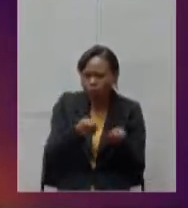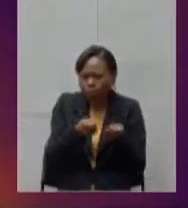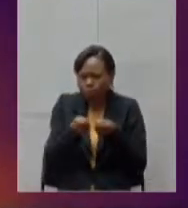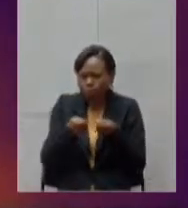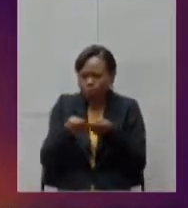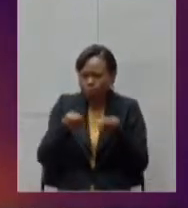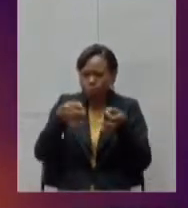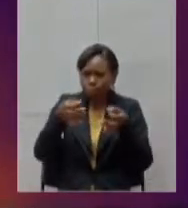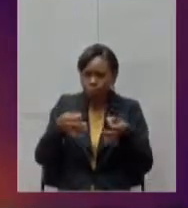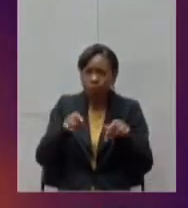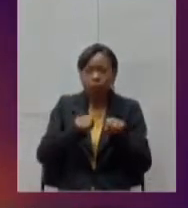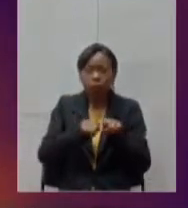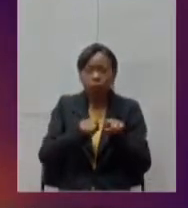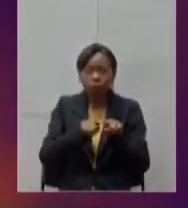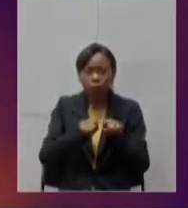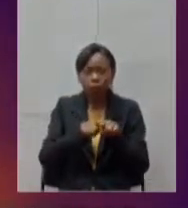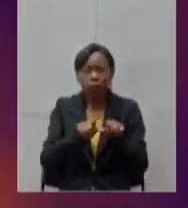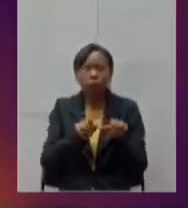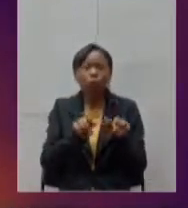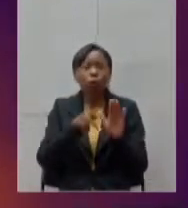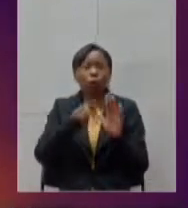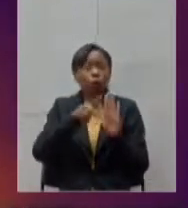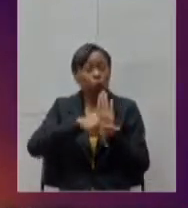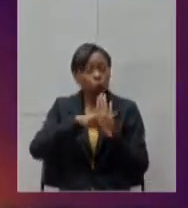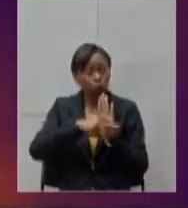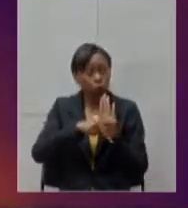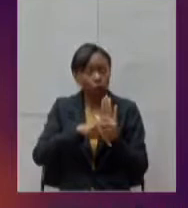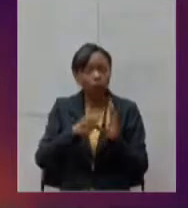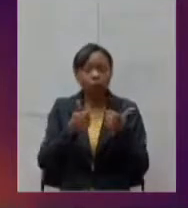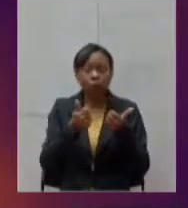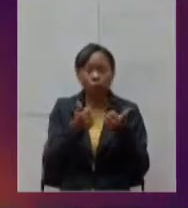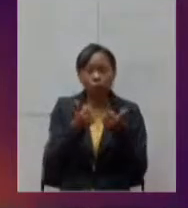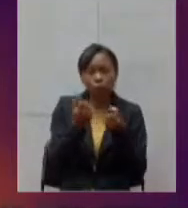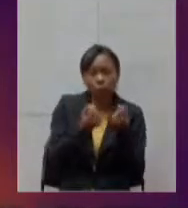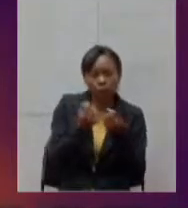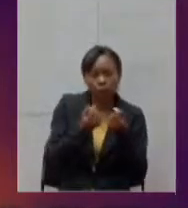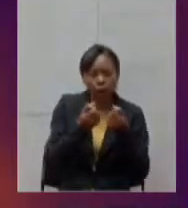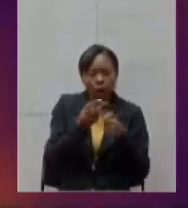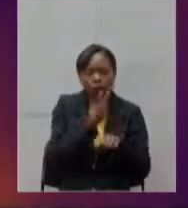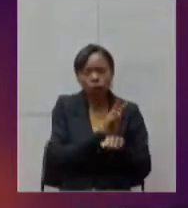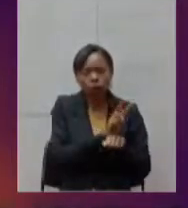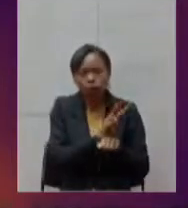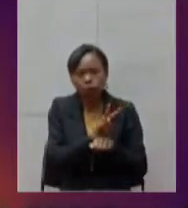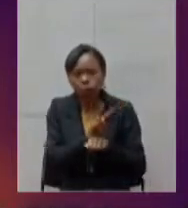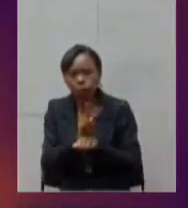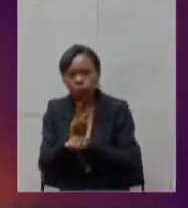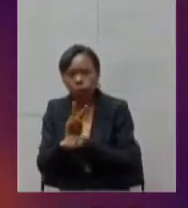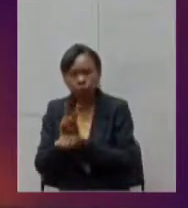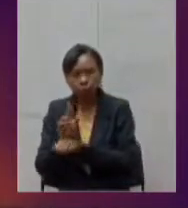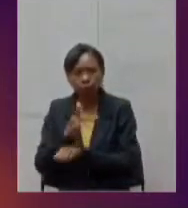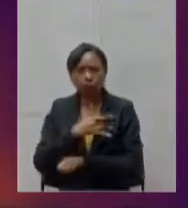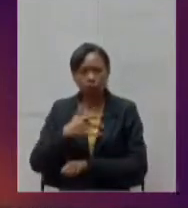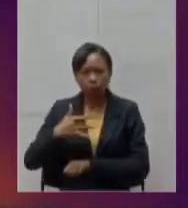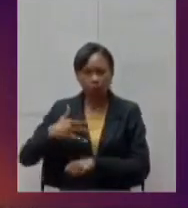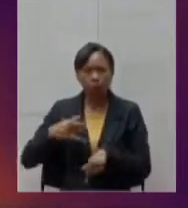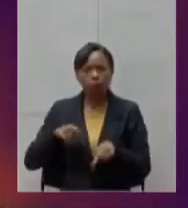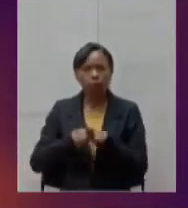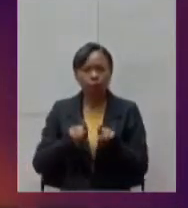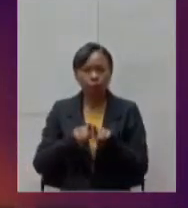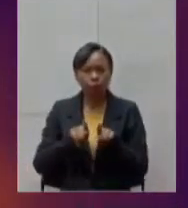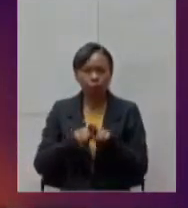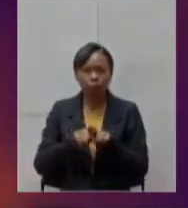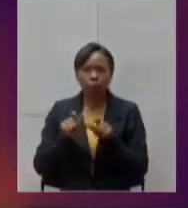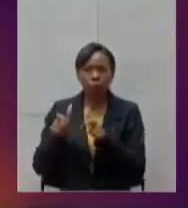de transporte sanitário que está em andamento, a implantação de sete unidades sentinelas, somando 15 no Estado. Essas